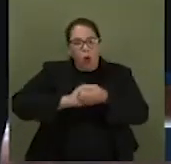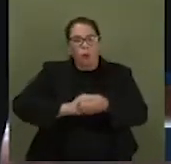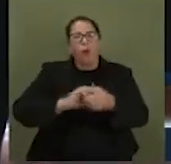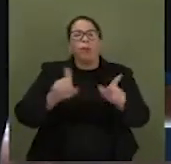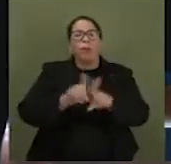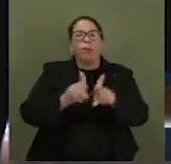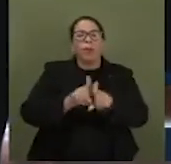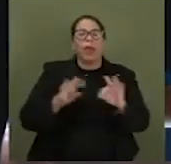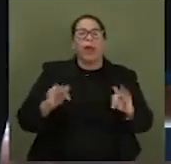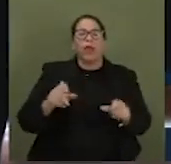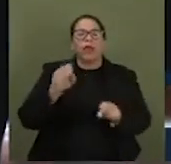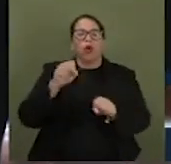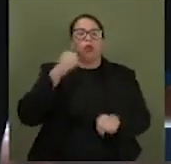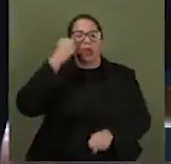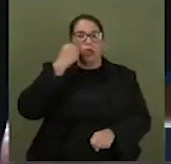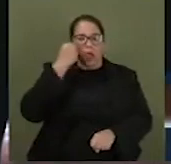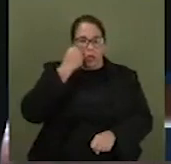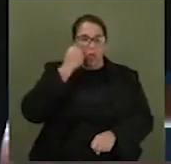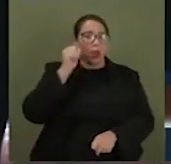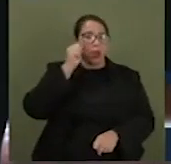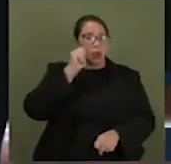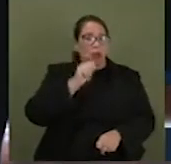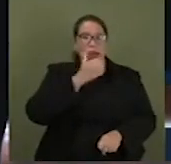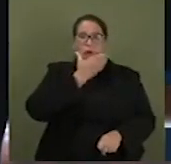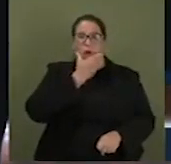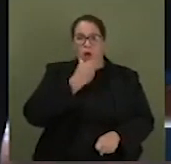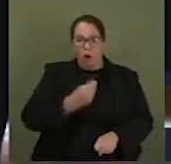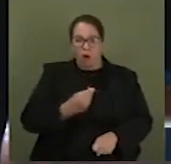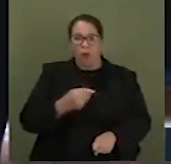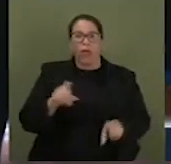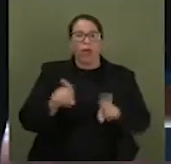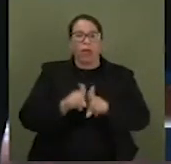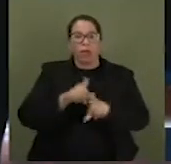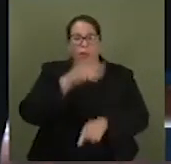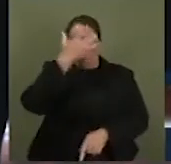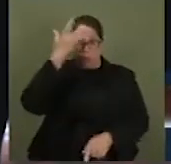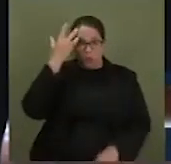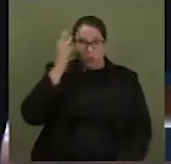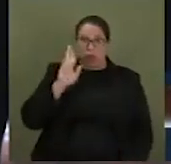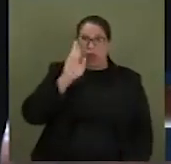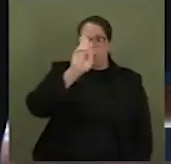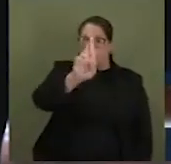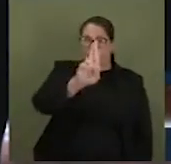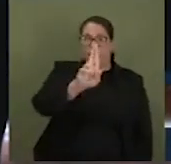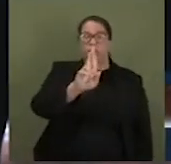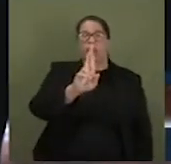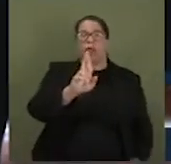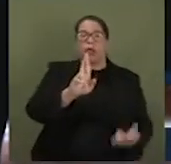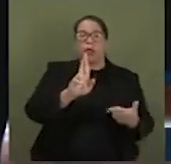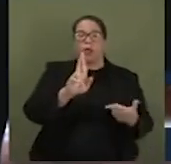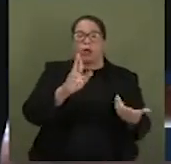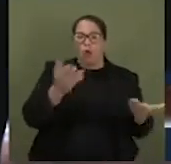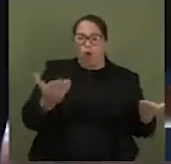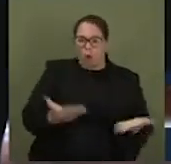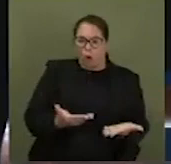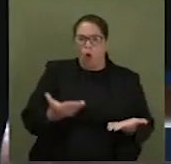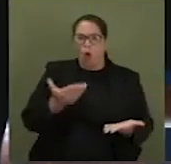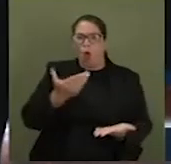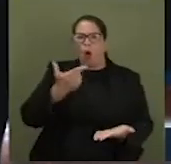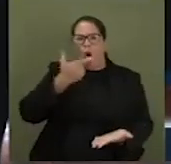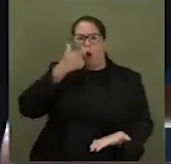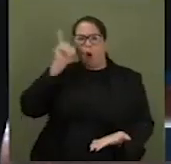todos os senadores, senadoras e autoridades que estiveram aqui hoje e também à noite